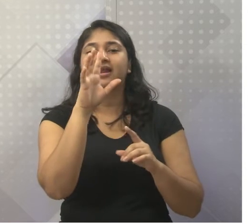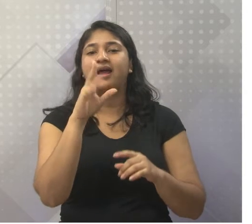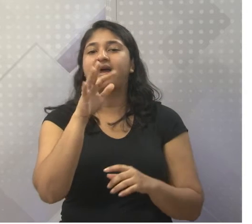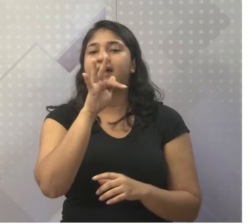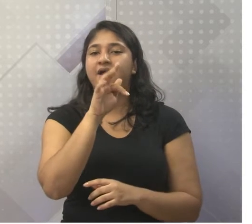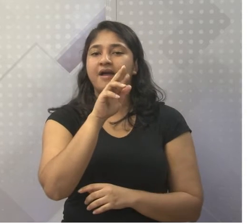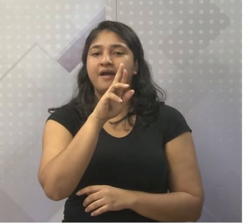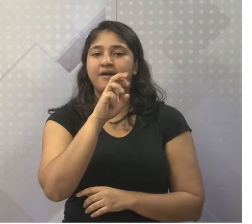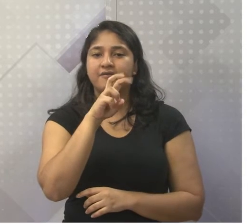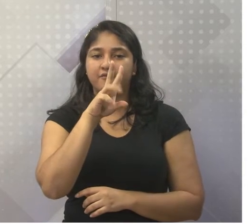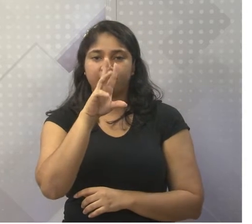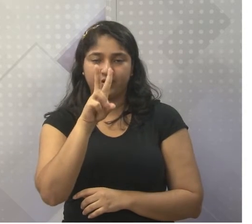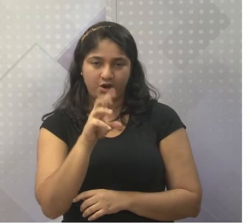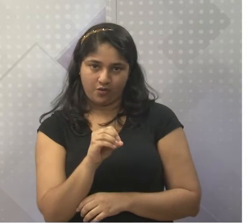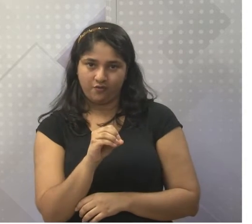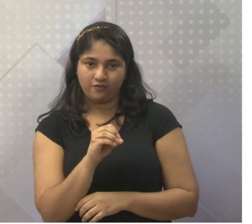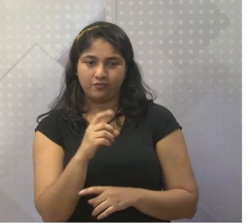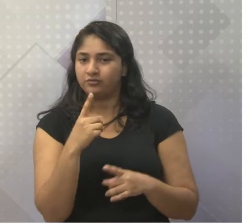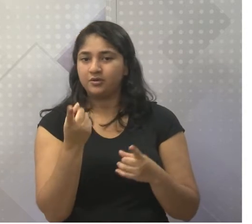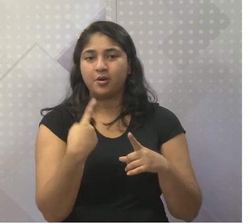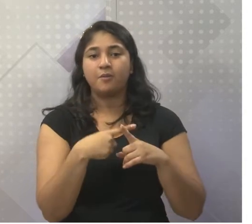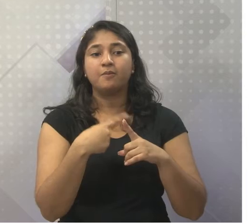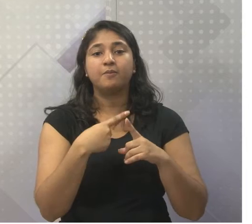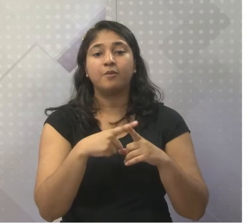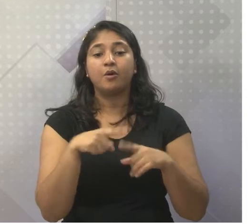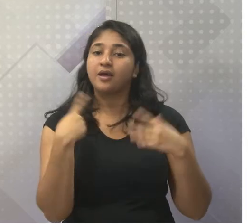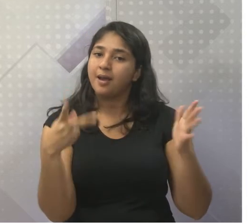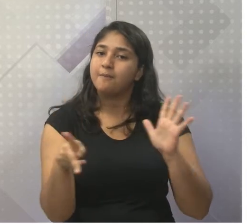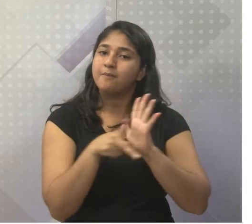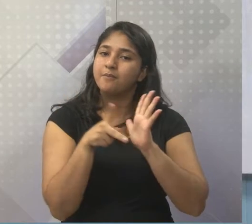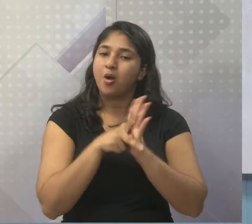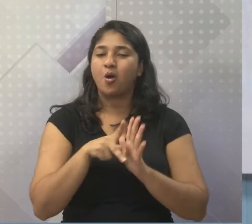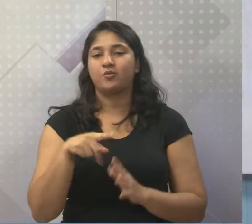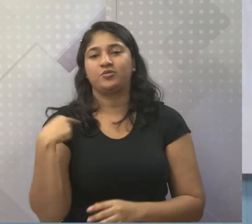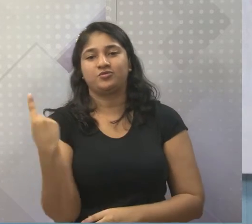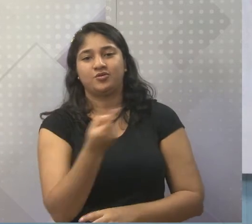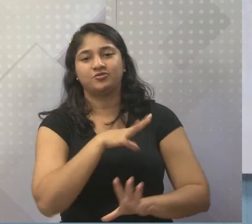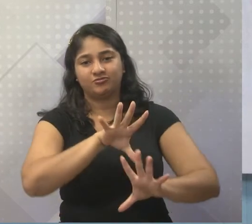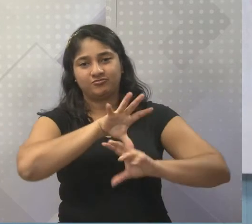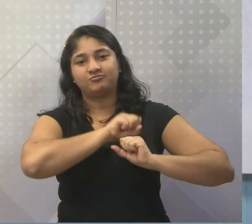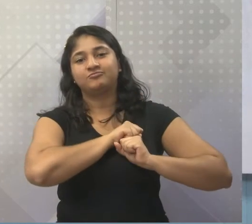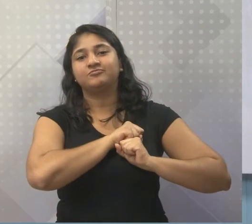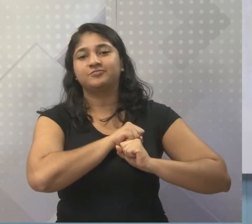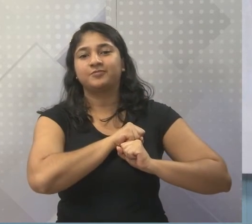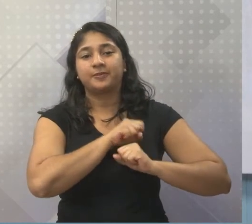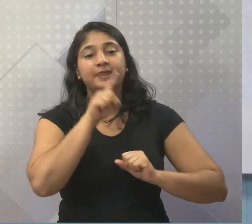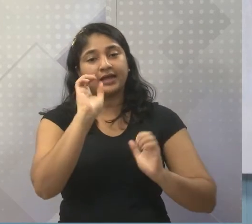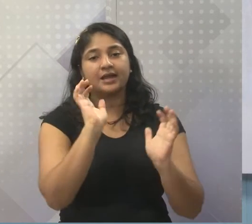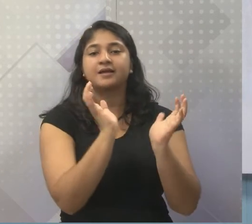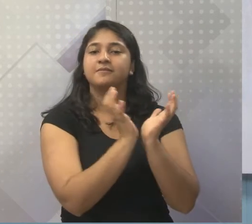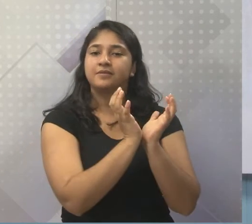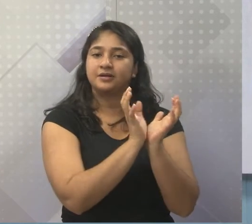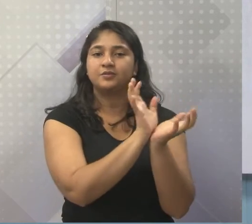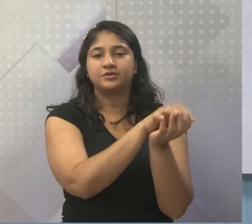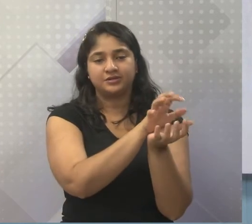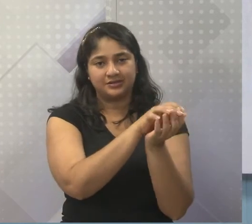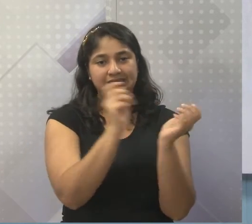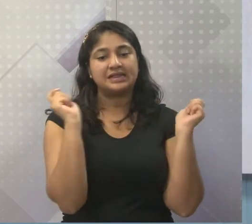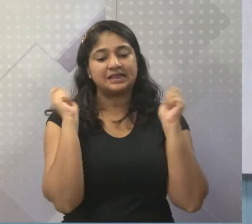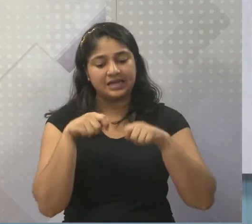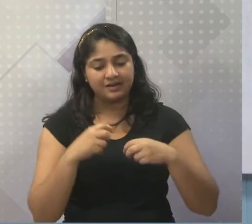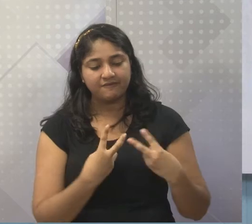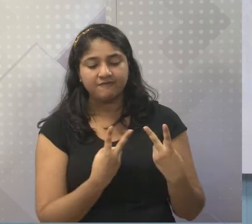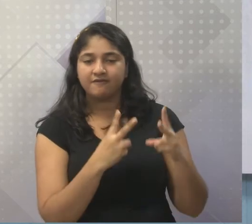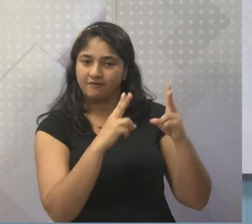Pernambuco, nem do Maracatu. Por quê? Porque é patrimônio nosso, gente. E lá em Pernambuco eles sabem valorizar, certo?